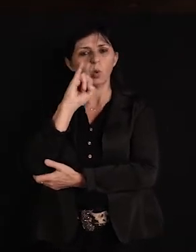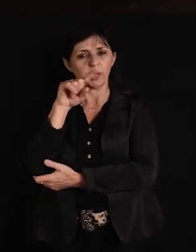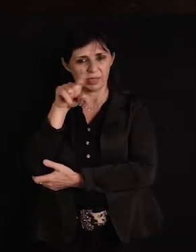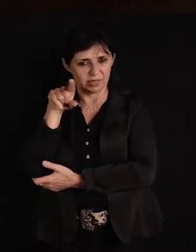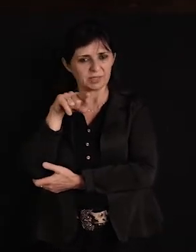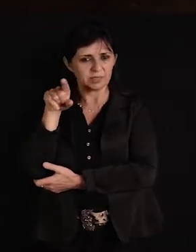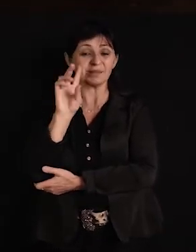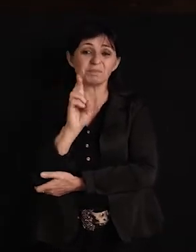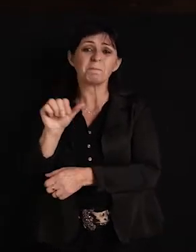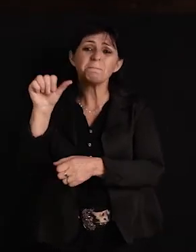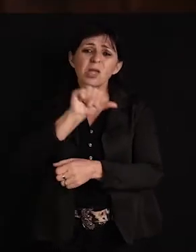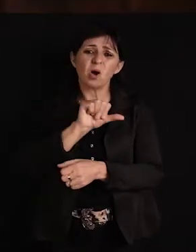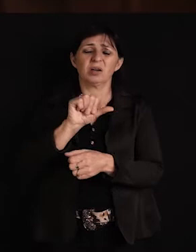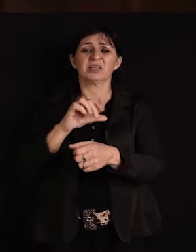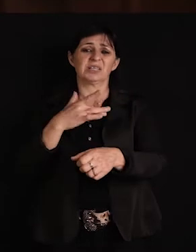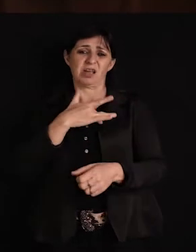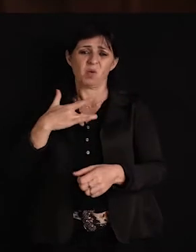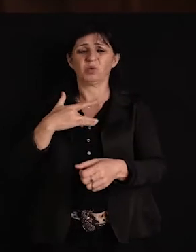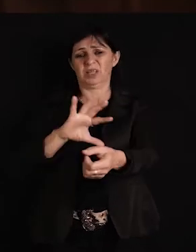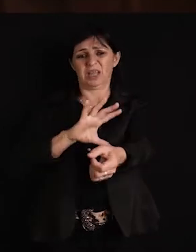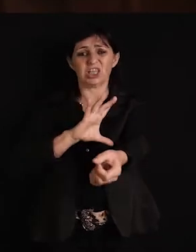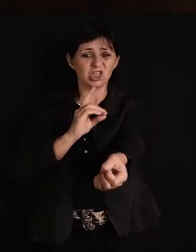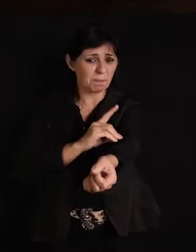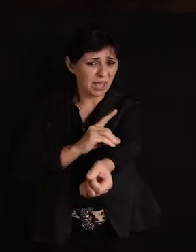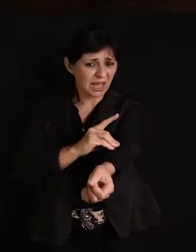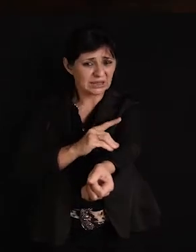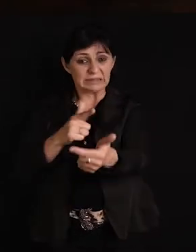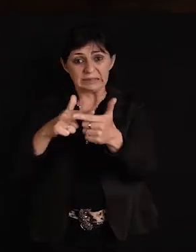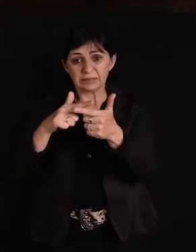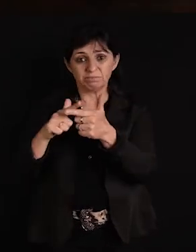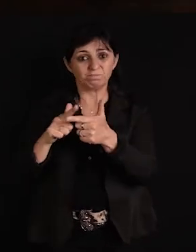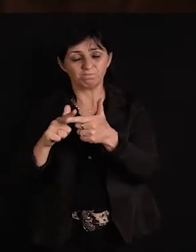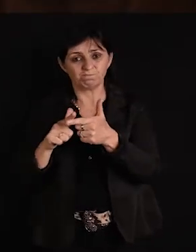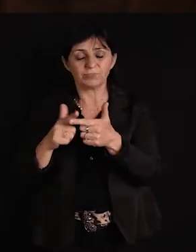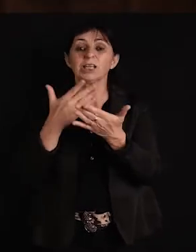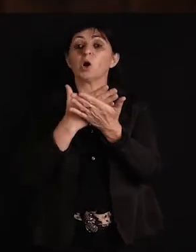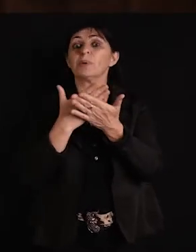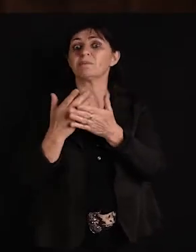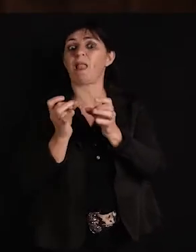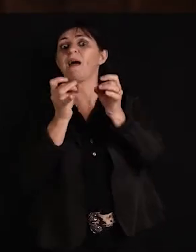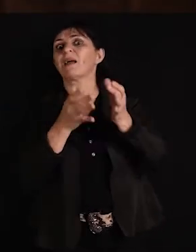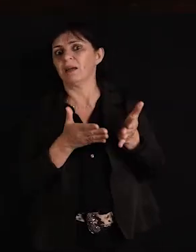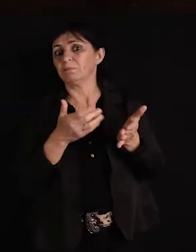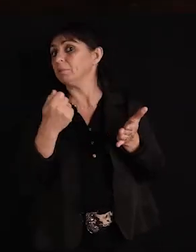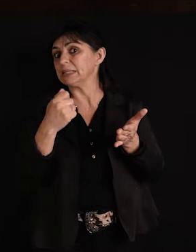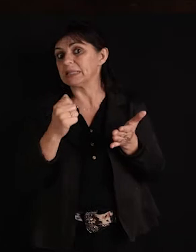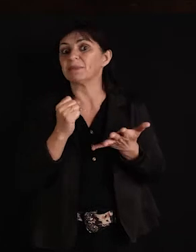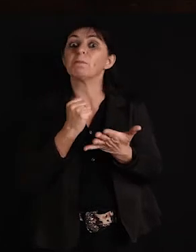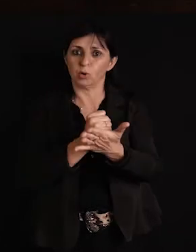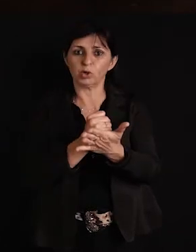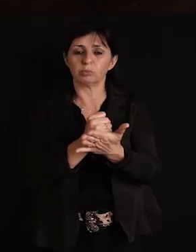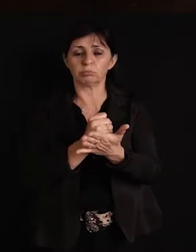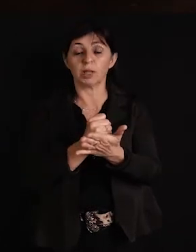a diabetes cada vez agravando mais, comentou com o Gildo e disse, olha, eu vou precisar de alguém para tocar junto comigo. Então,